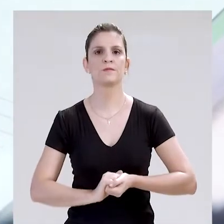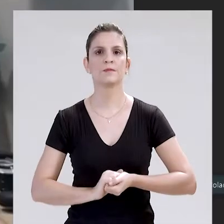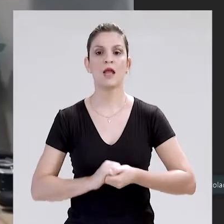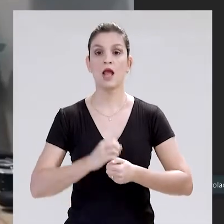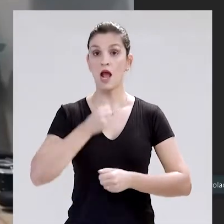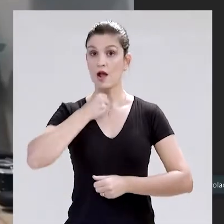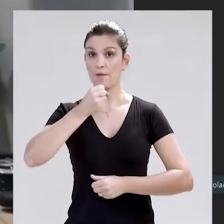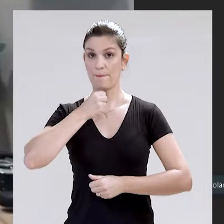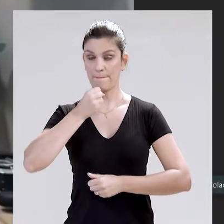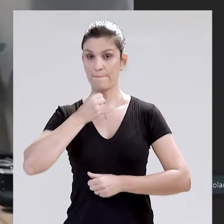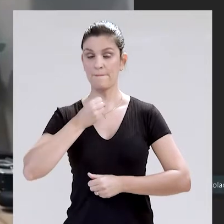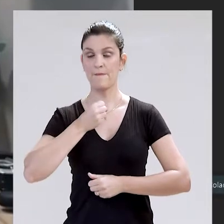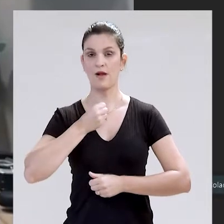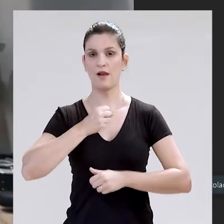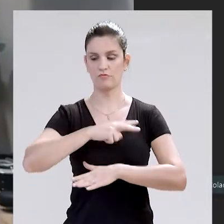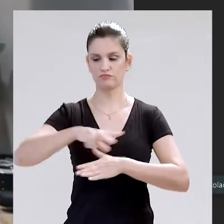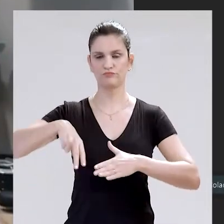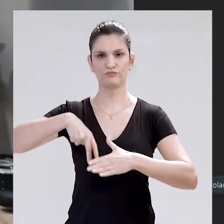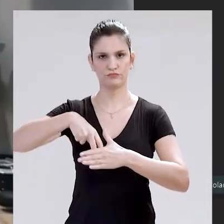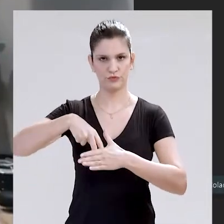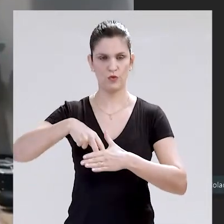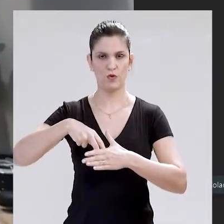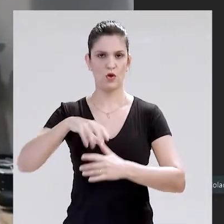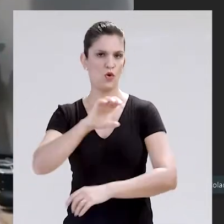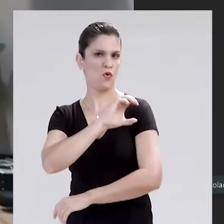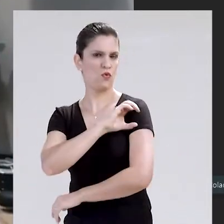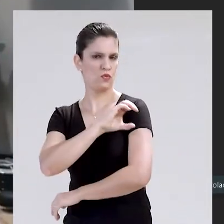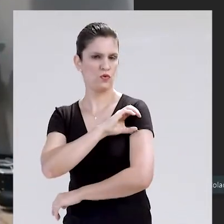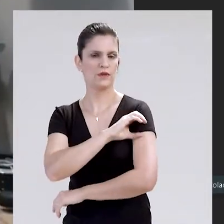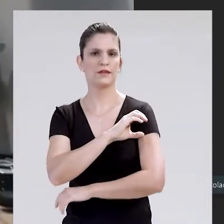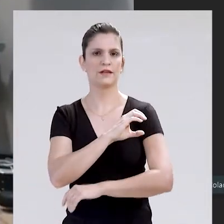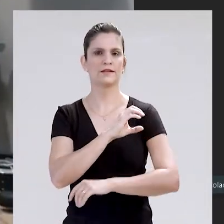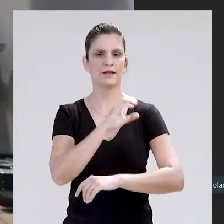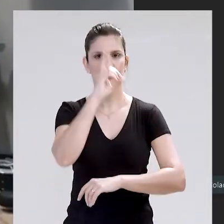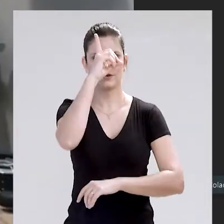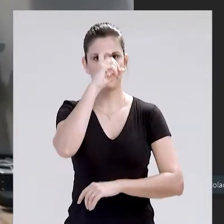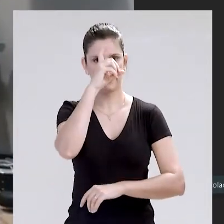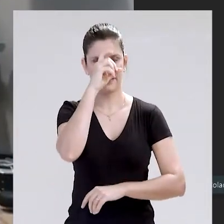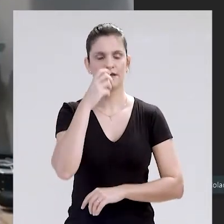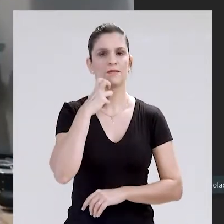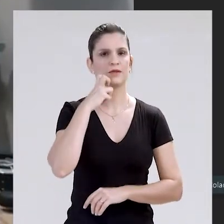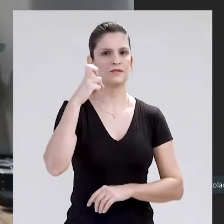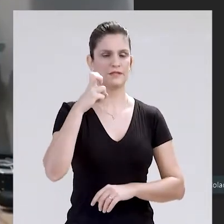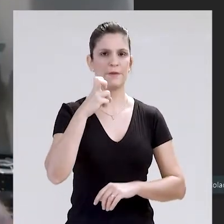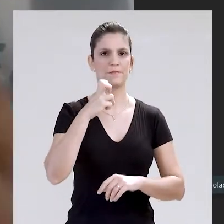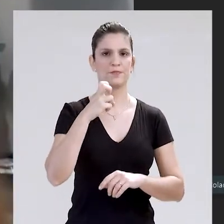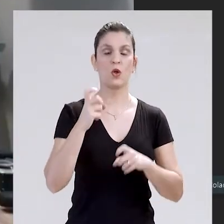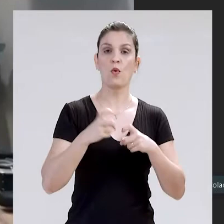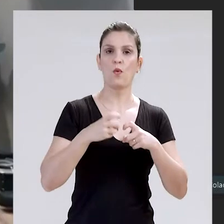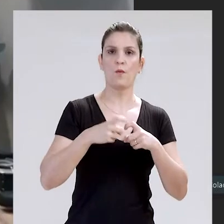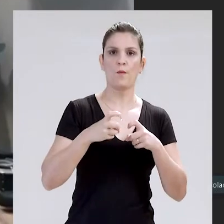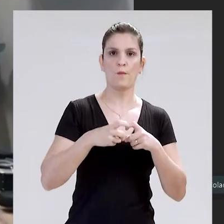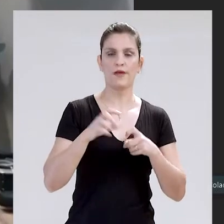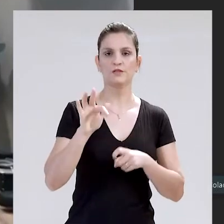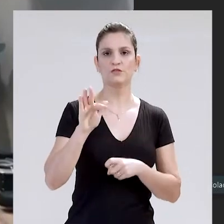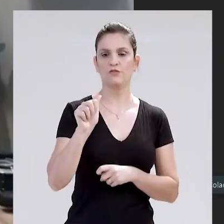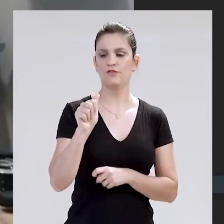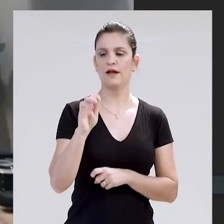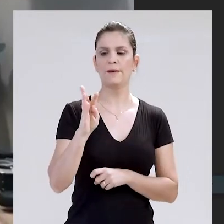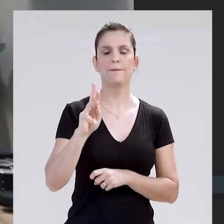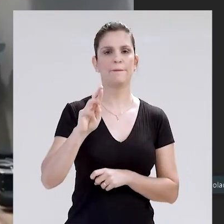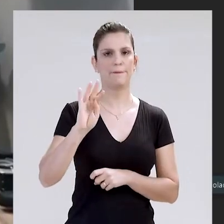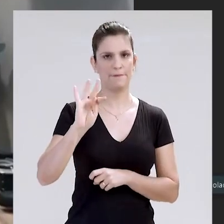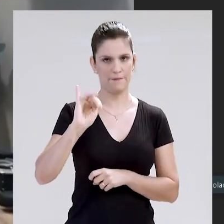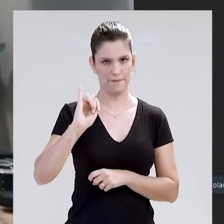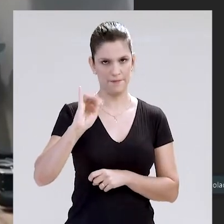Durante a palavra livre, o coordenador dos serviços de Oncologia da Santa Casa, o médico Fabrício Colacino